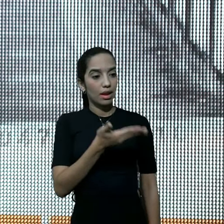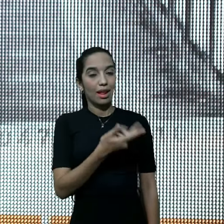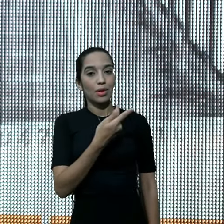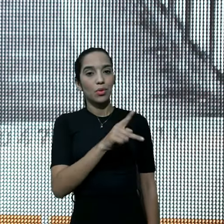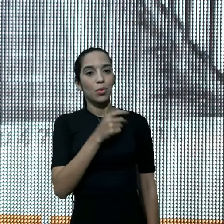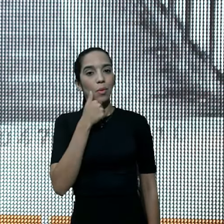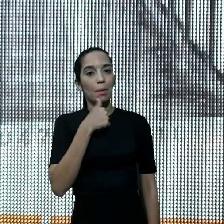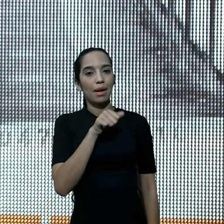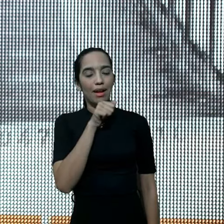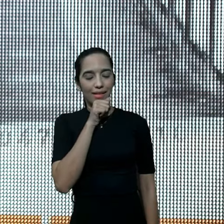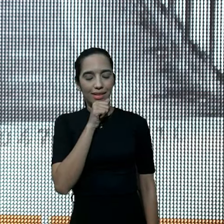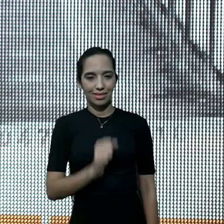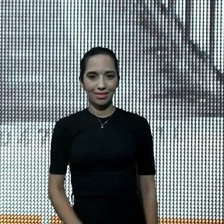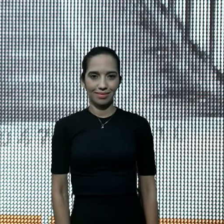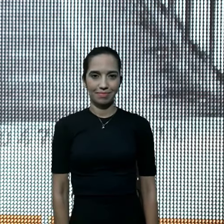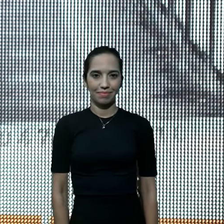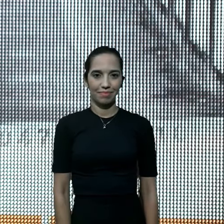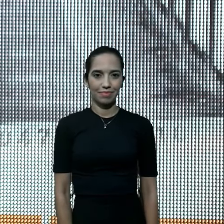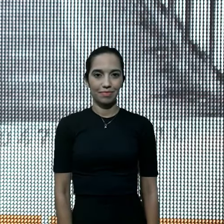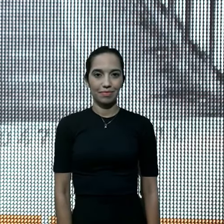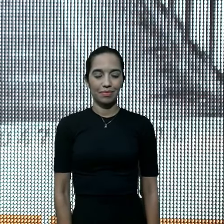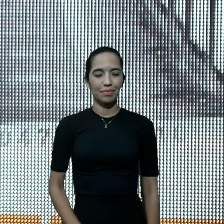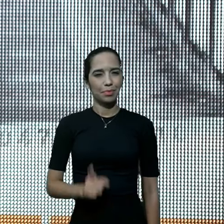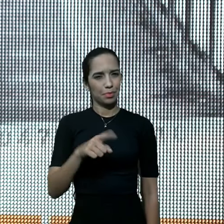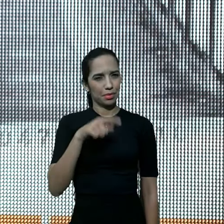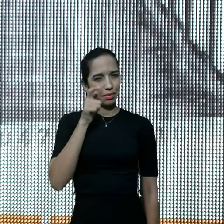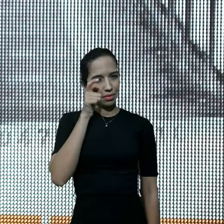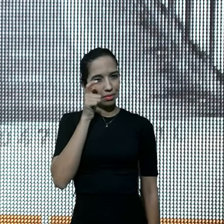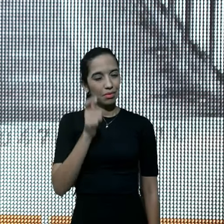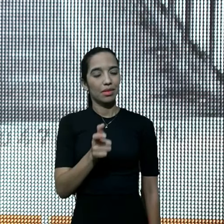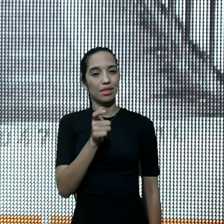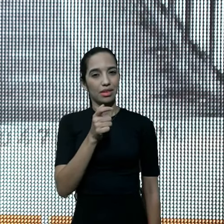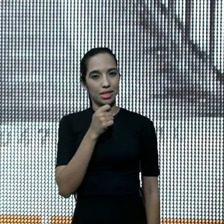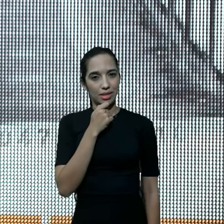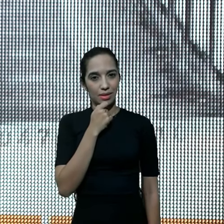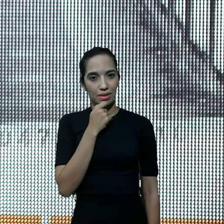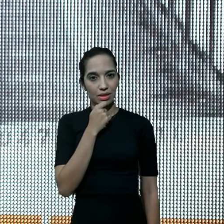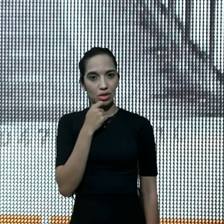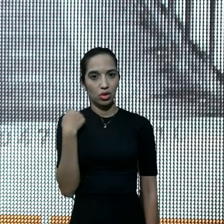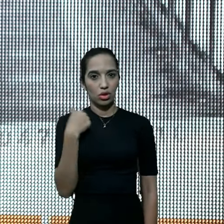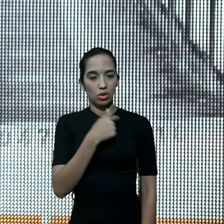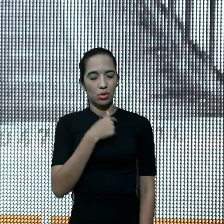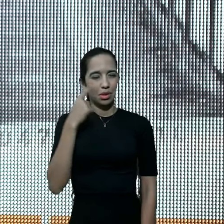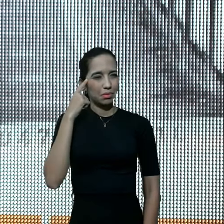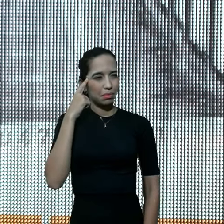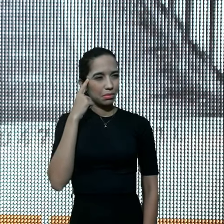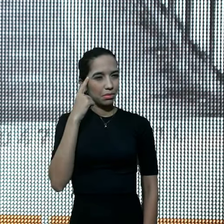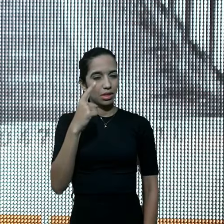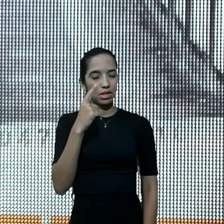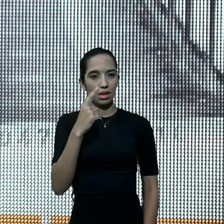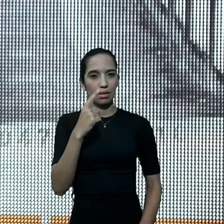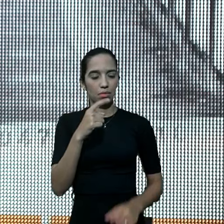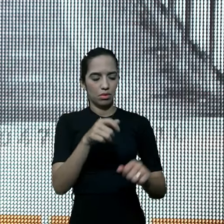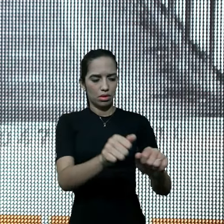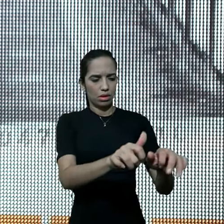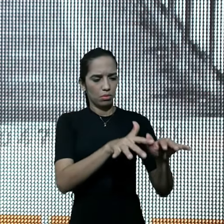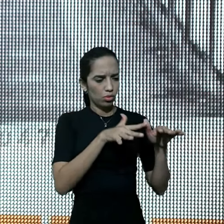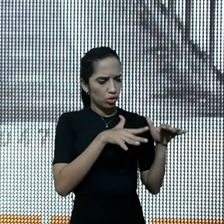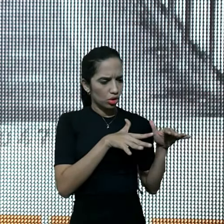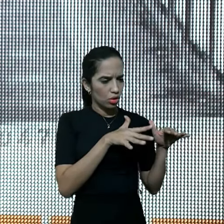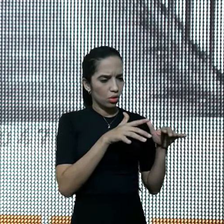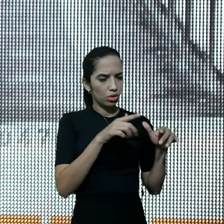a tua mãe, e é tão interessante, nós pensarmos que, no meio de uma multidão, Jesus tinha setenta,